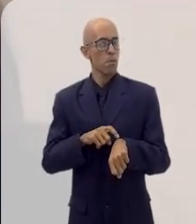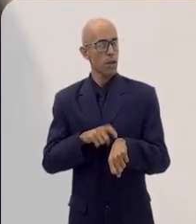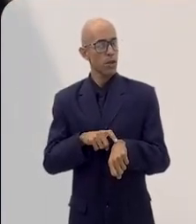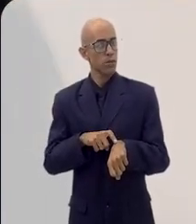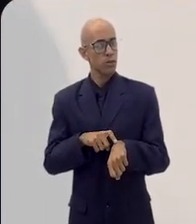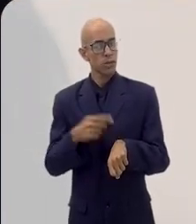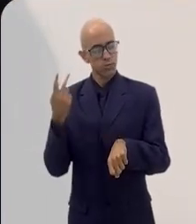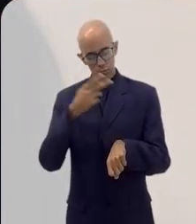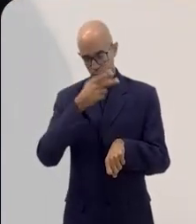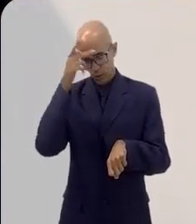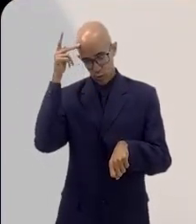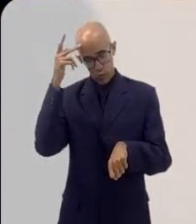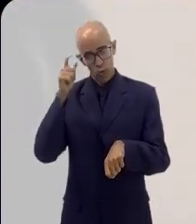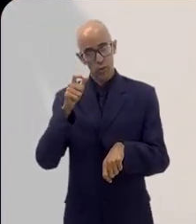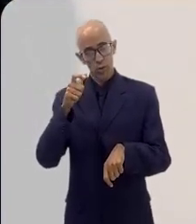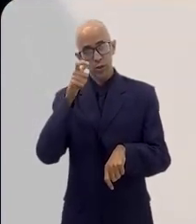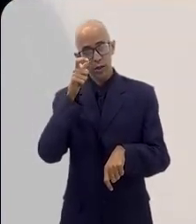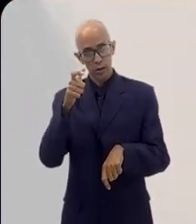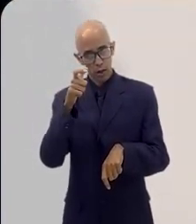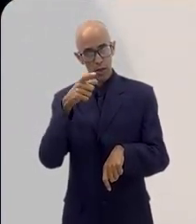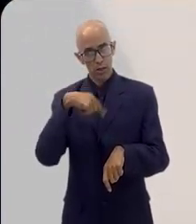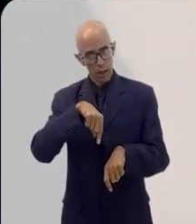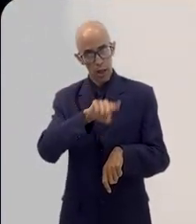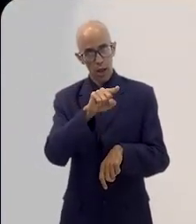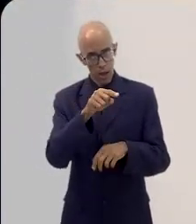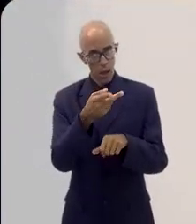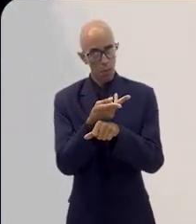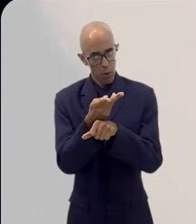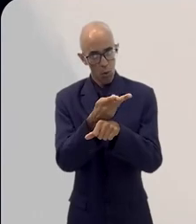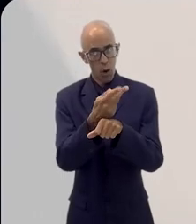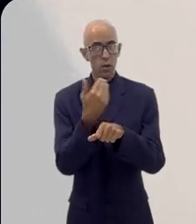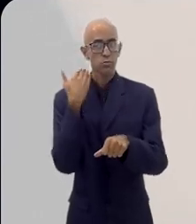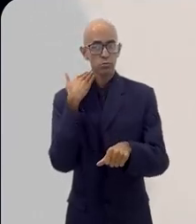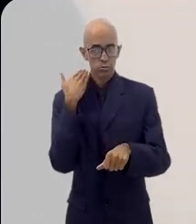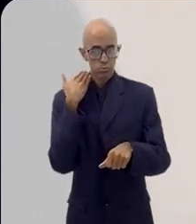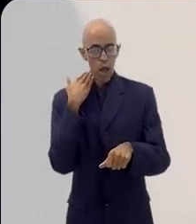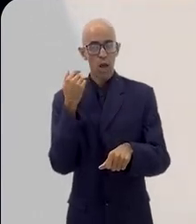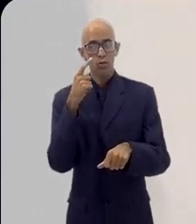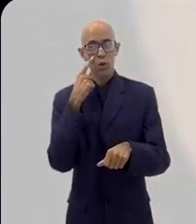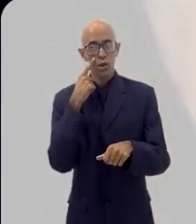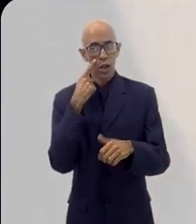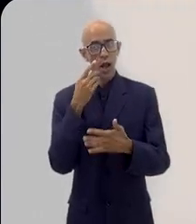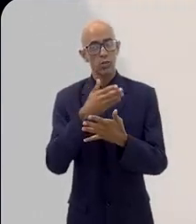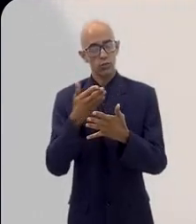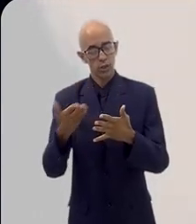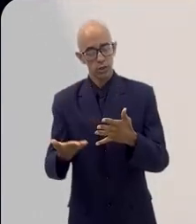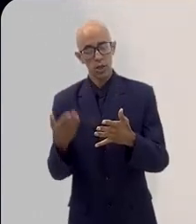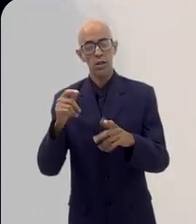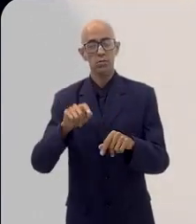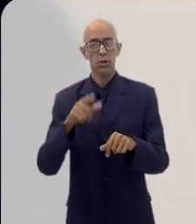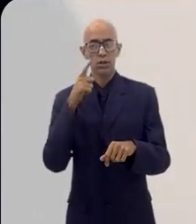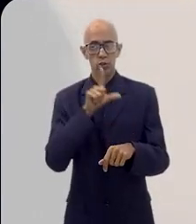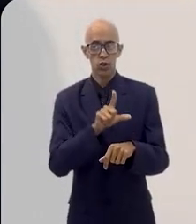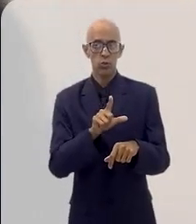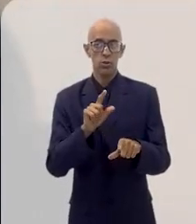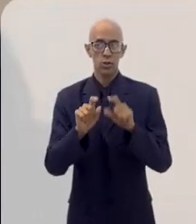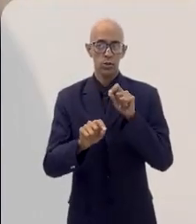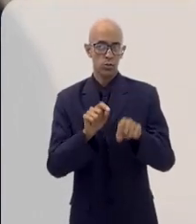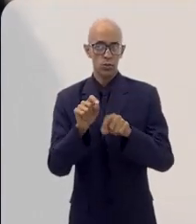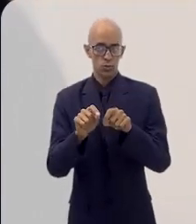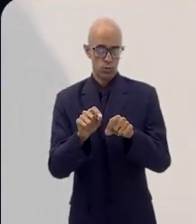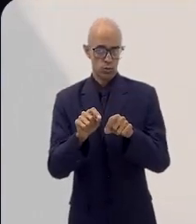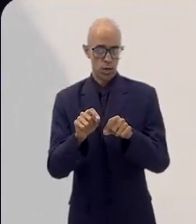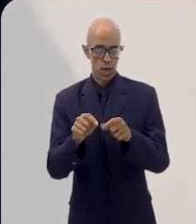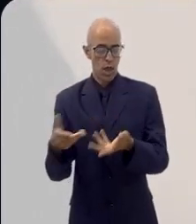hora, realmente, das pessoas e as empresas procurarem os bancos, as financeiras, os integradores, para que a gente consiga